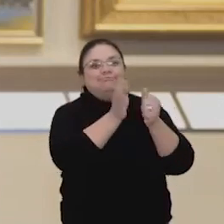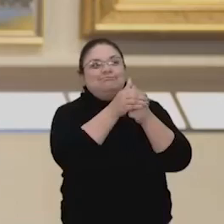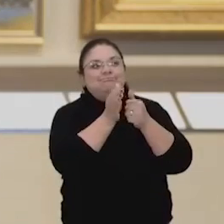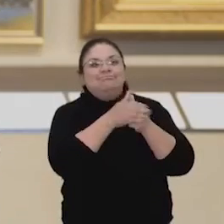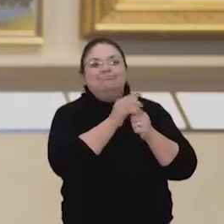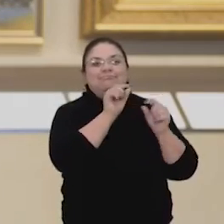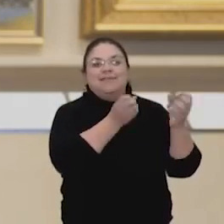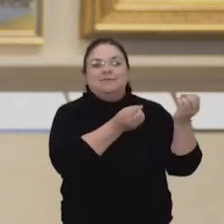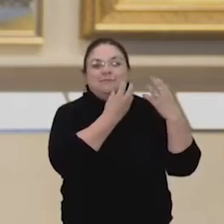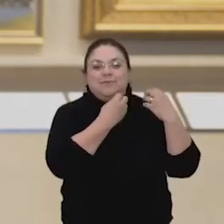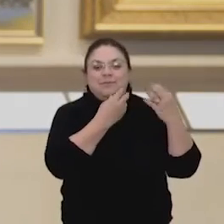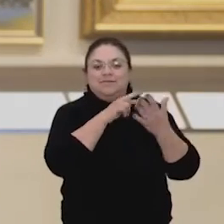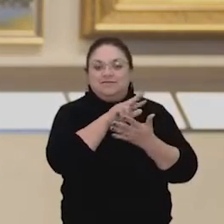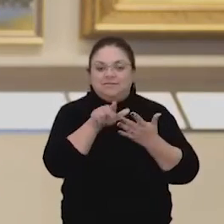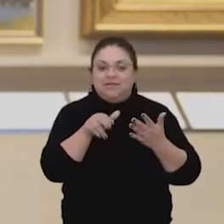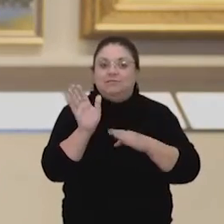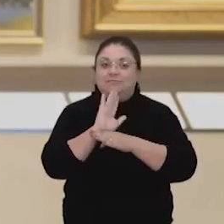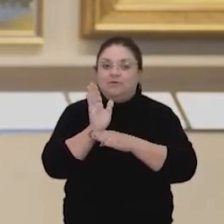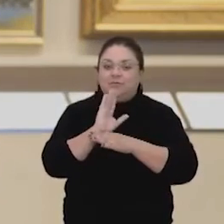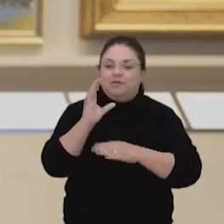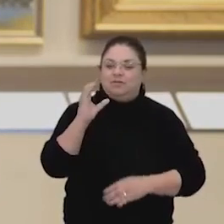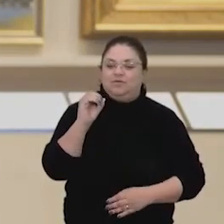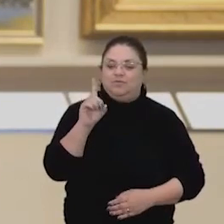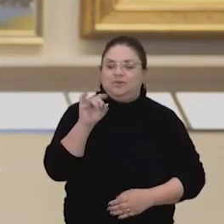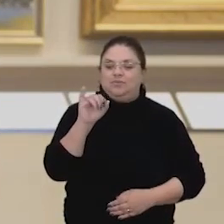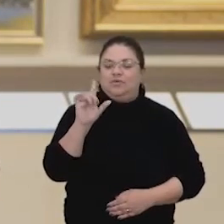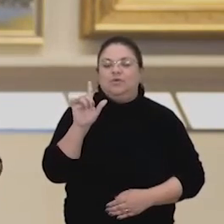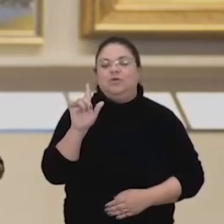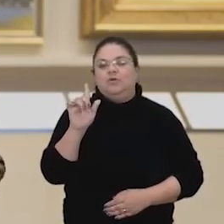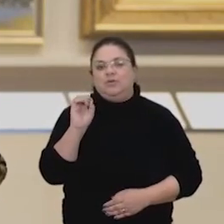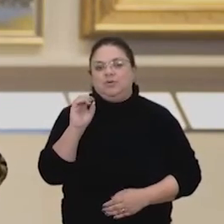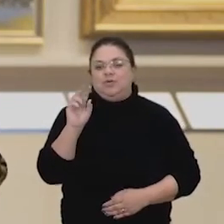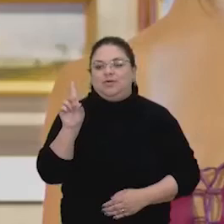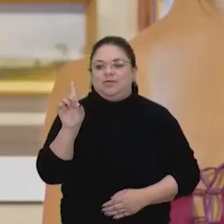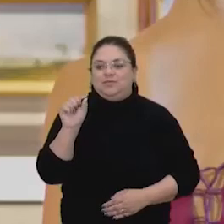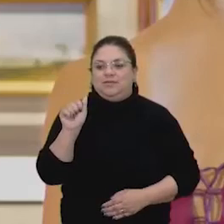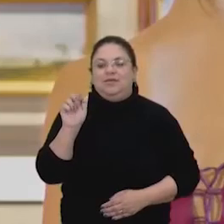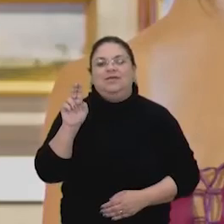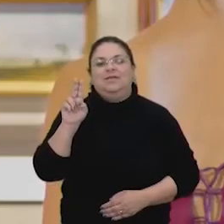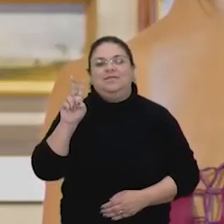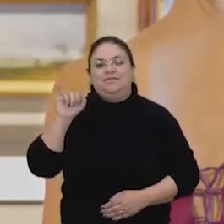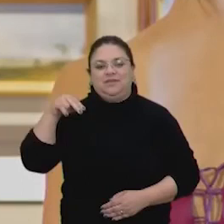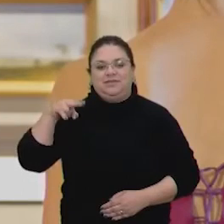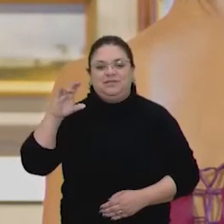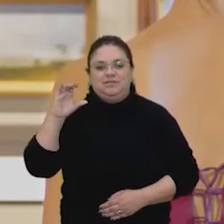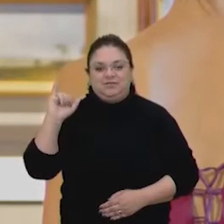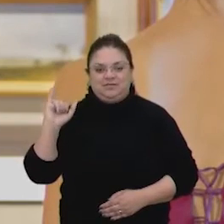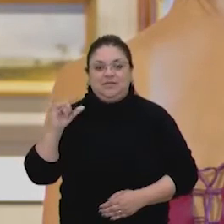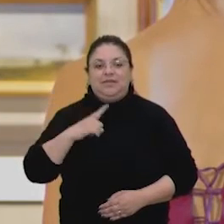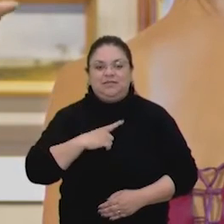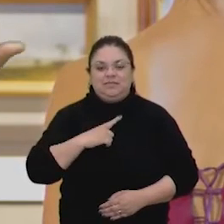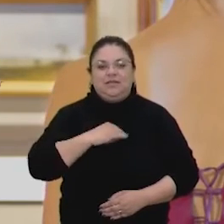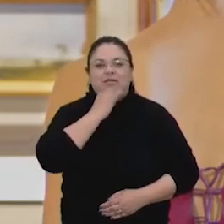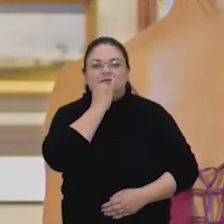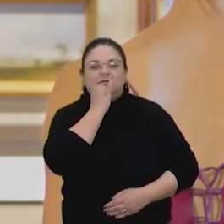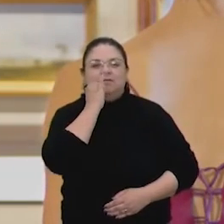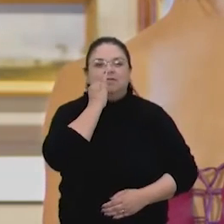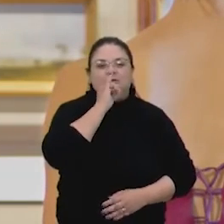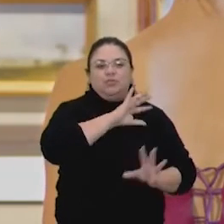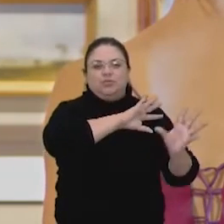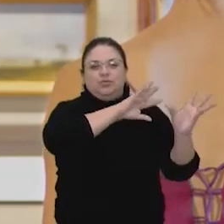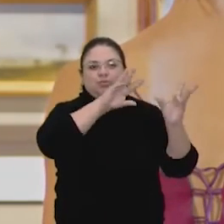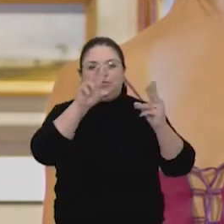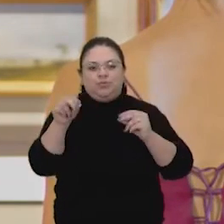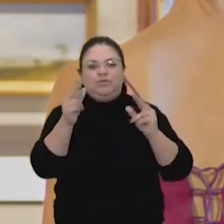filme que eu recomendo também, pessoal. Quem puder ter oportunidade, assista. Dizem que, na verdade, tem simbolismo em todas as